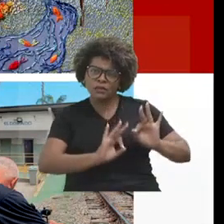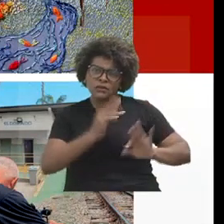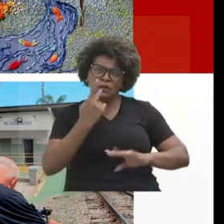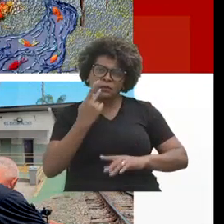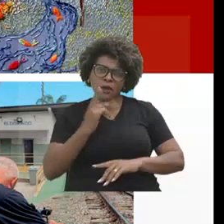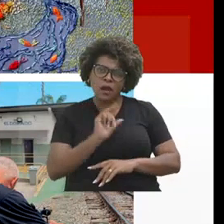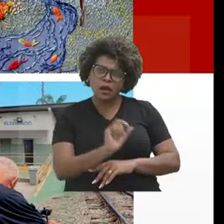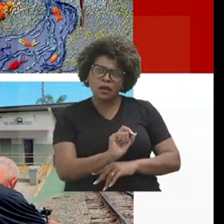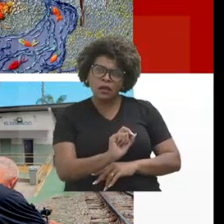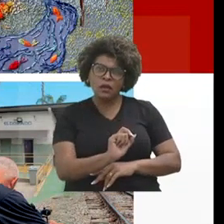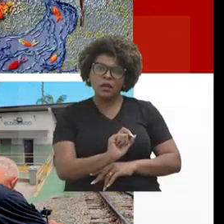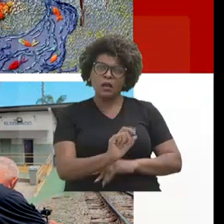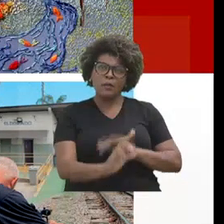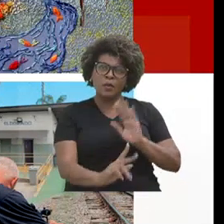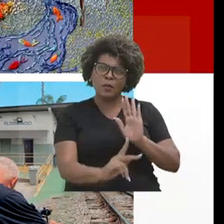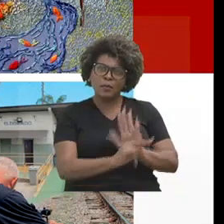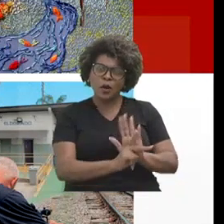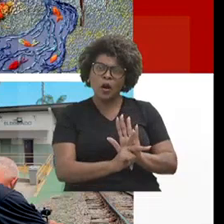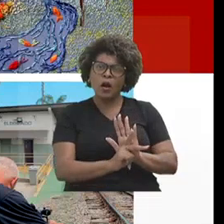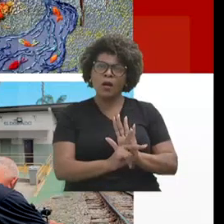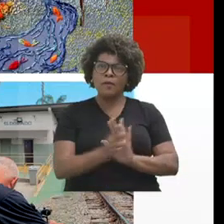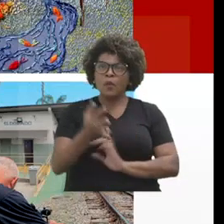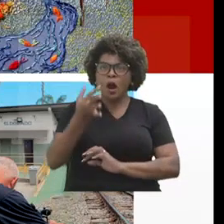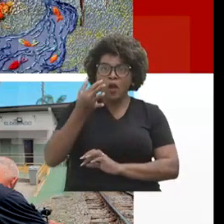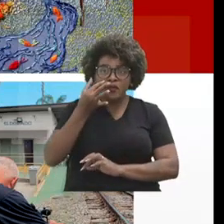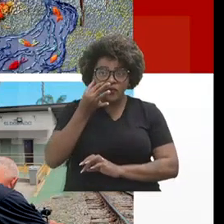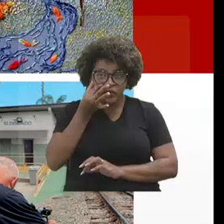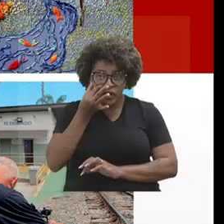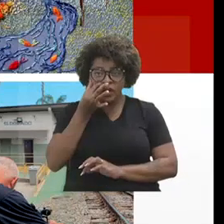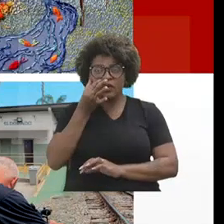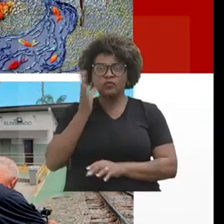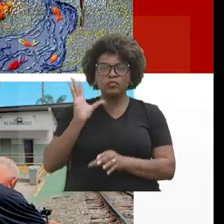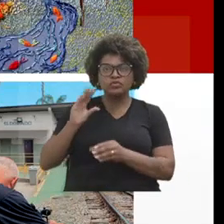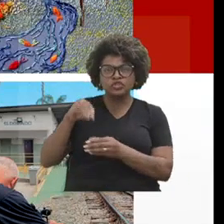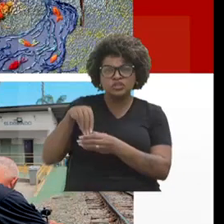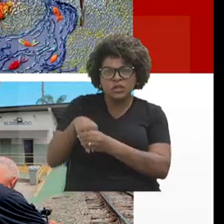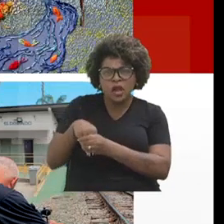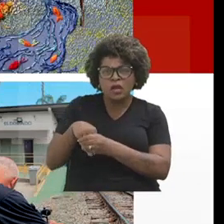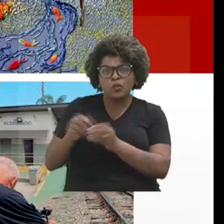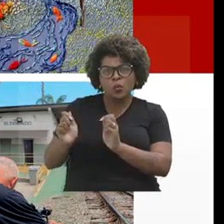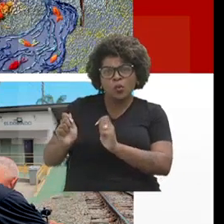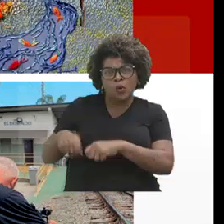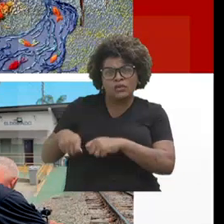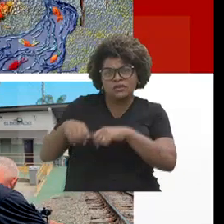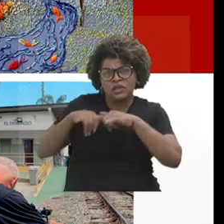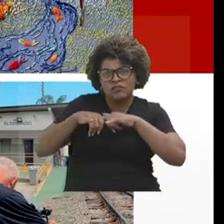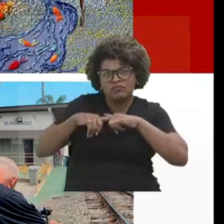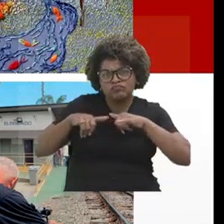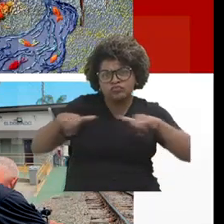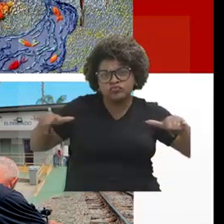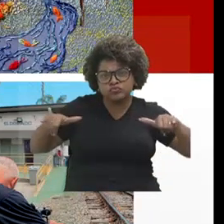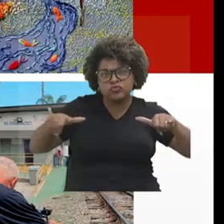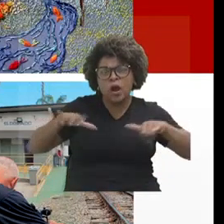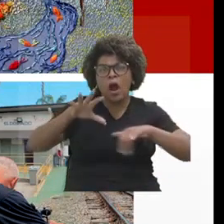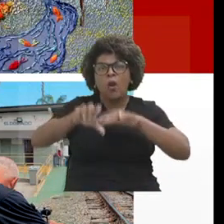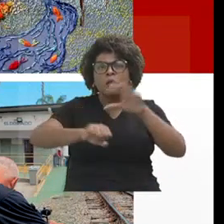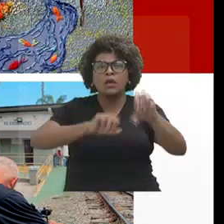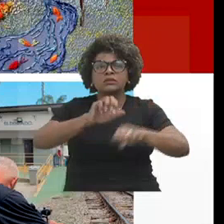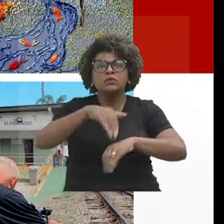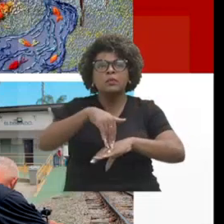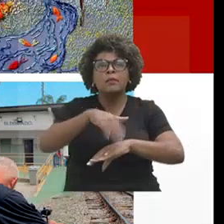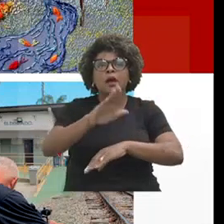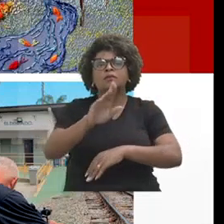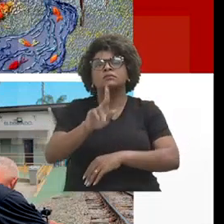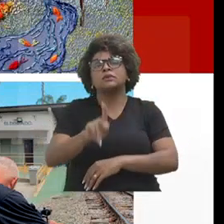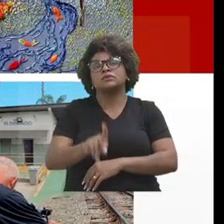programação própria, do ao vivo, da interiorização, da gente conseguir falar com mais públicos. Aí, nesse caso,